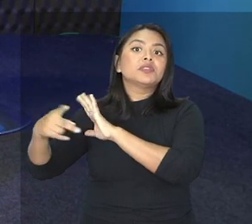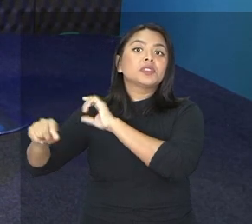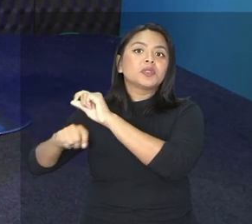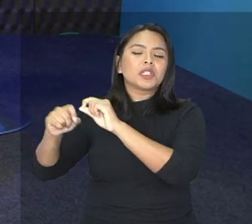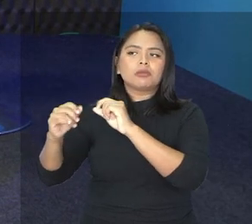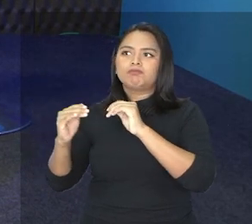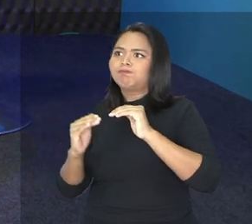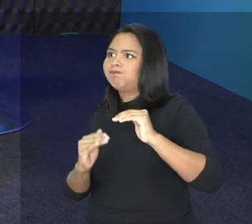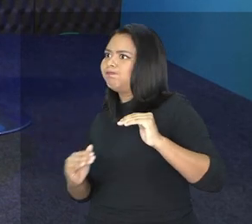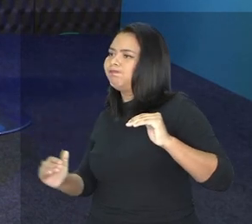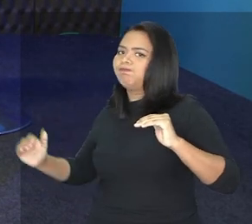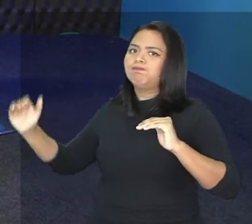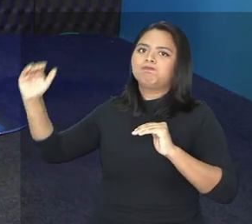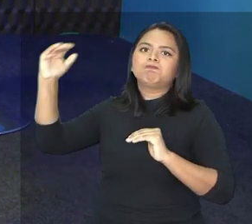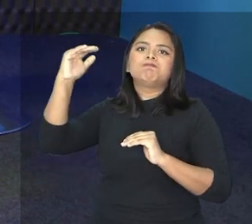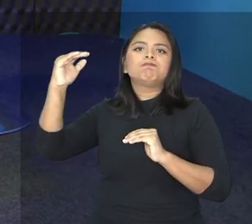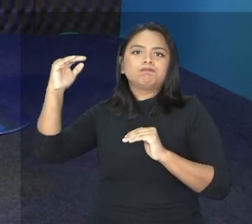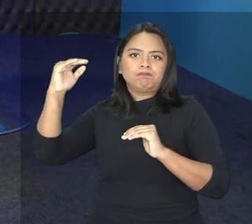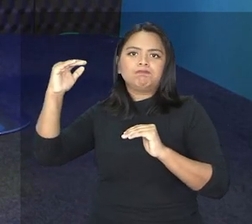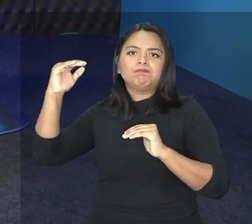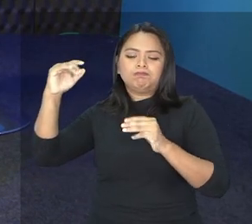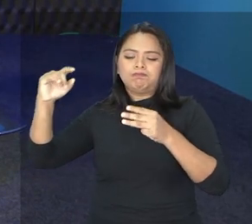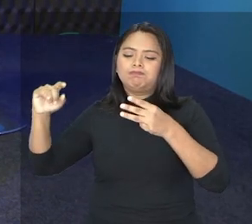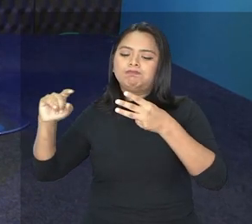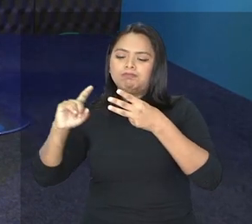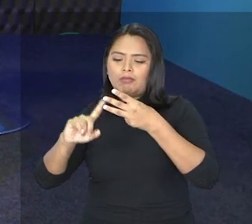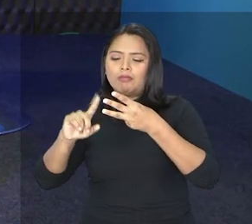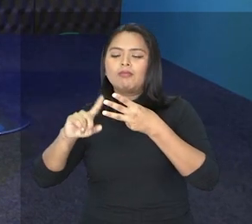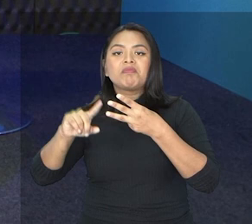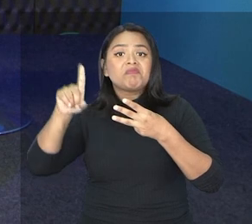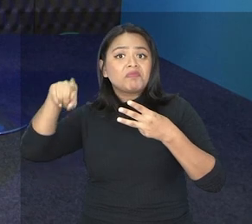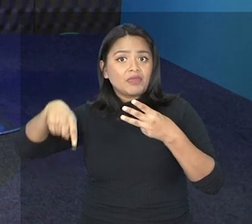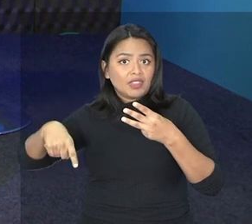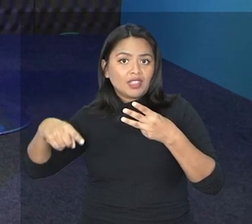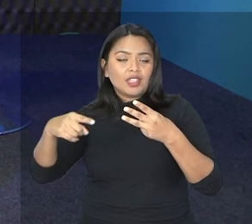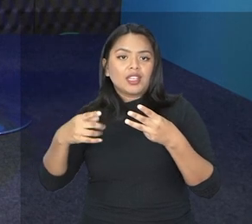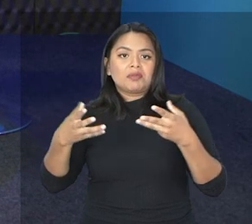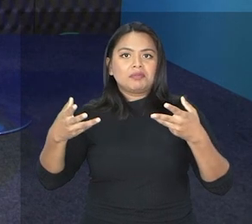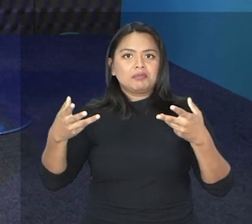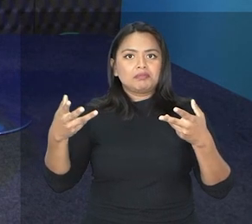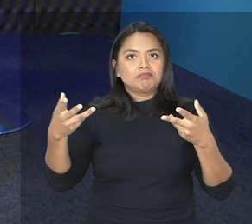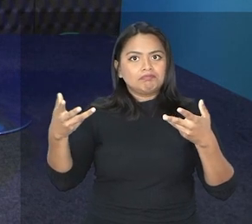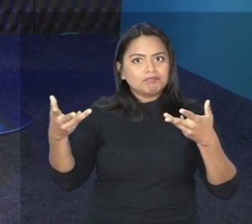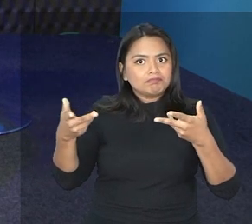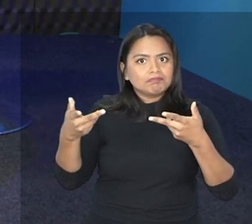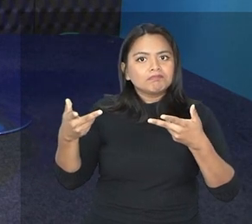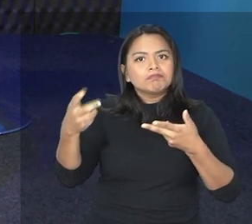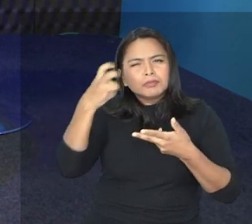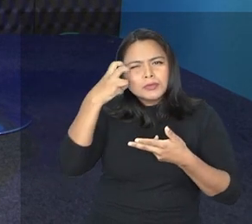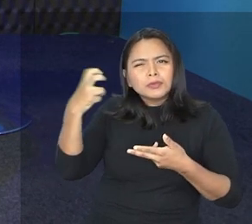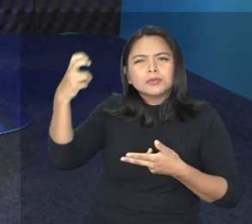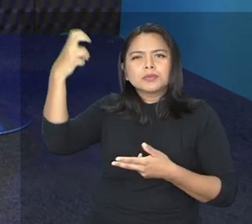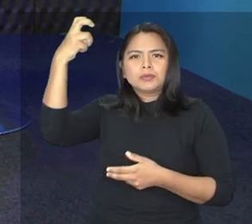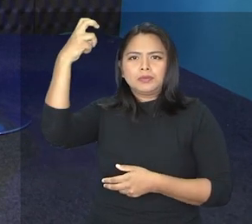altamente superior, onde entra o superdotado. Então, todo superdotado, necessariamente ele tem um substrato, ele tem uma